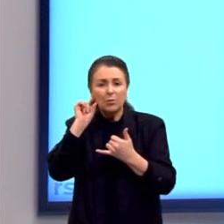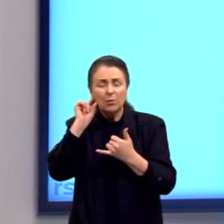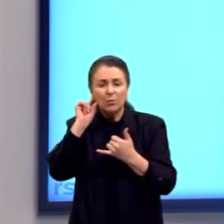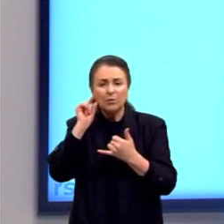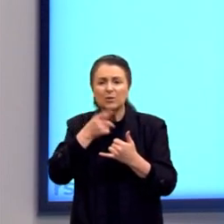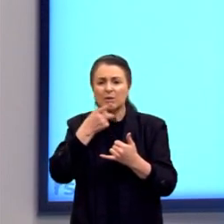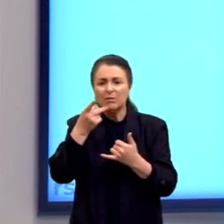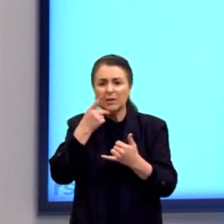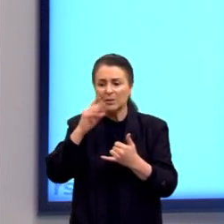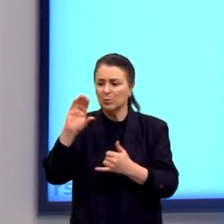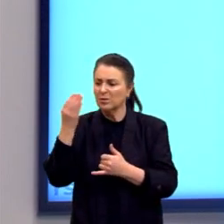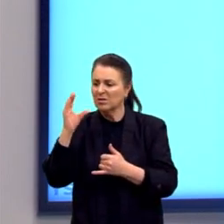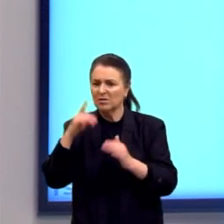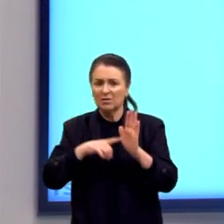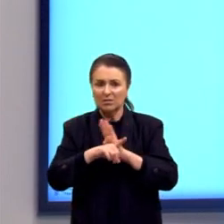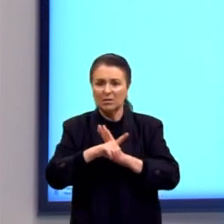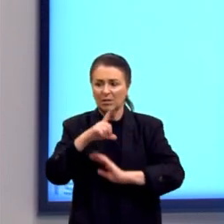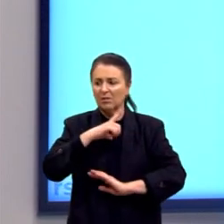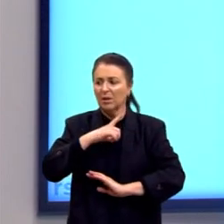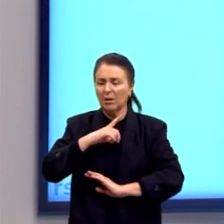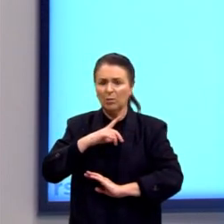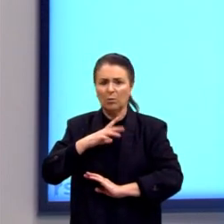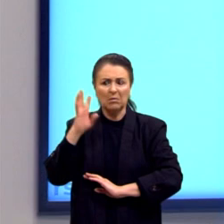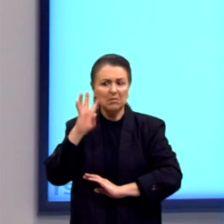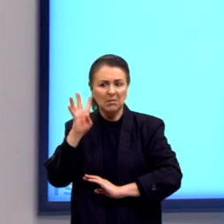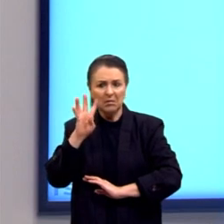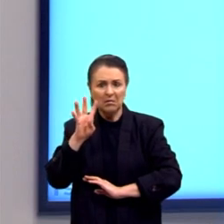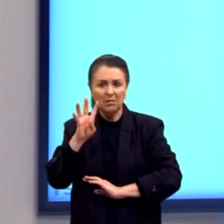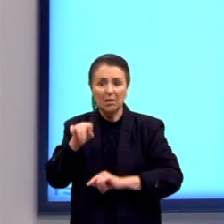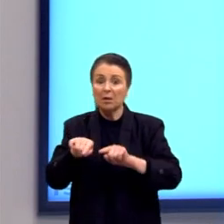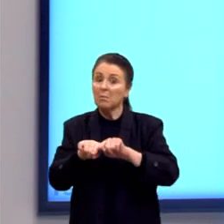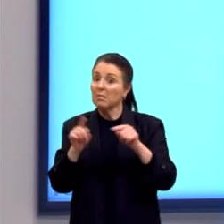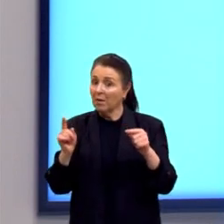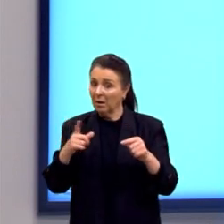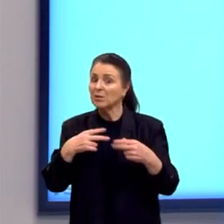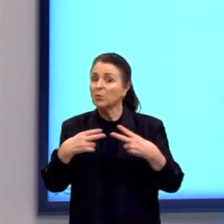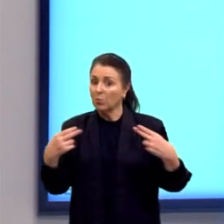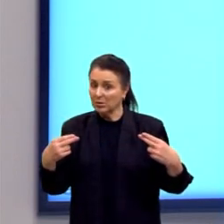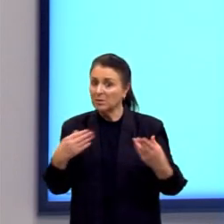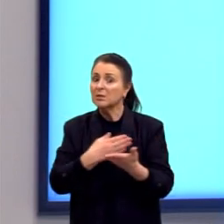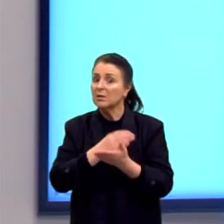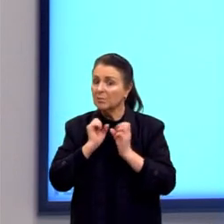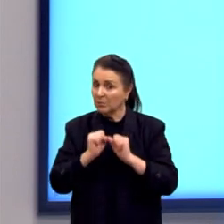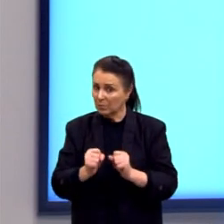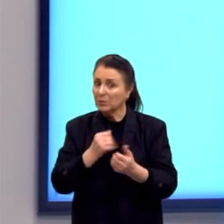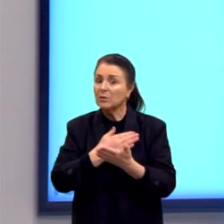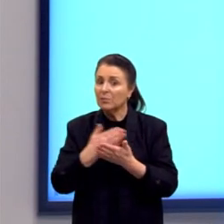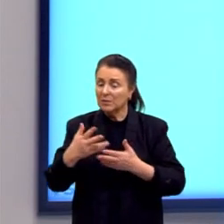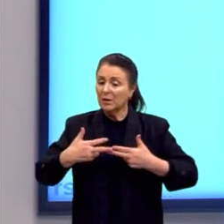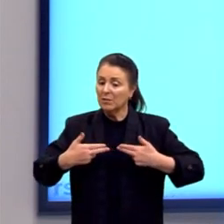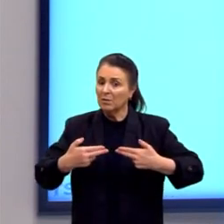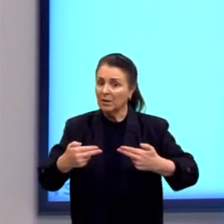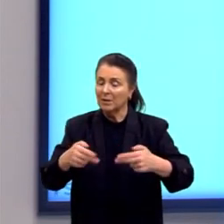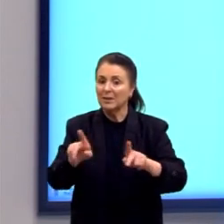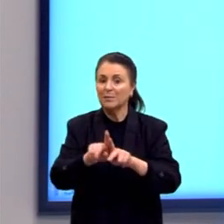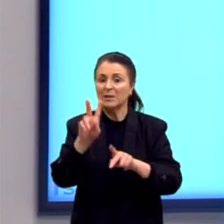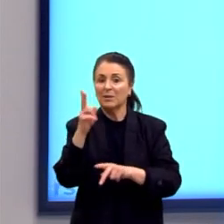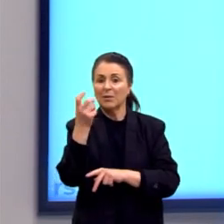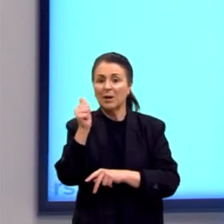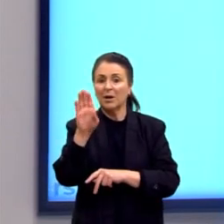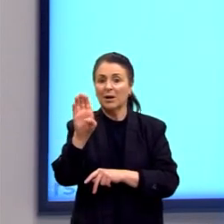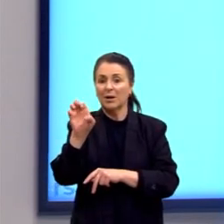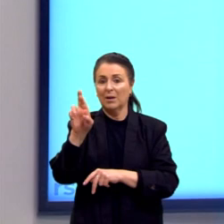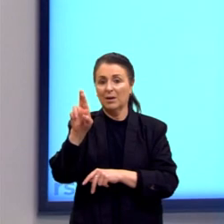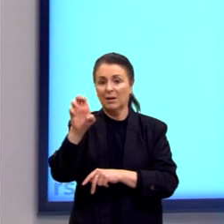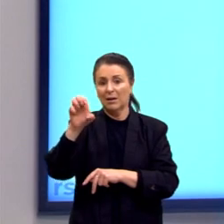do cientificismo, tem coisas bacanas, mas tem coisas que levou à guerra. E aqui eu chamo a atenção para o Habermas, da razão